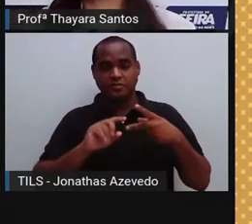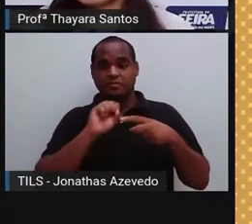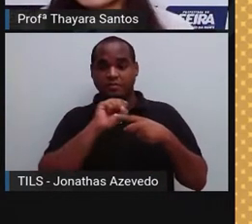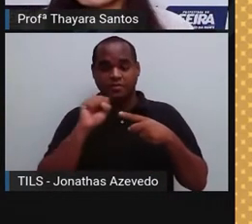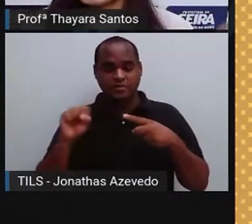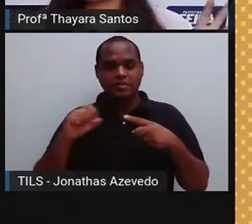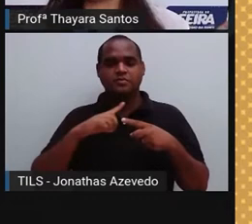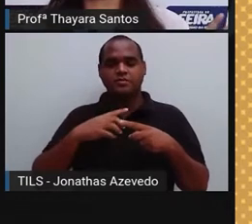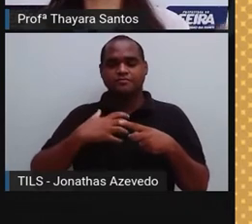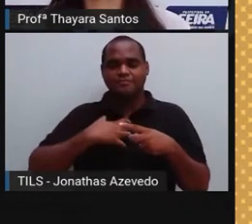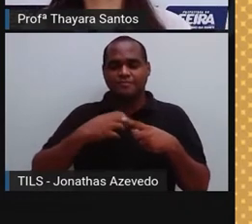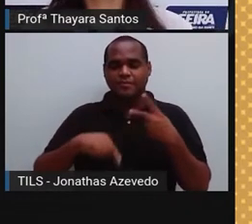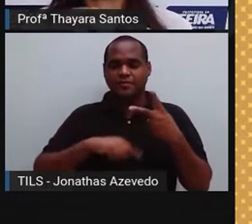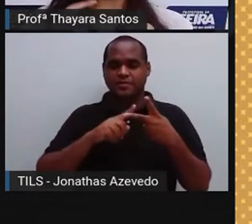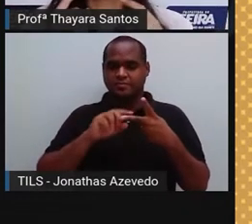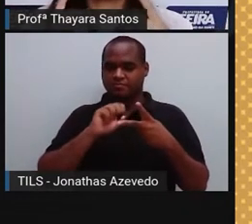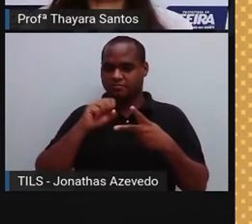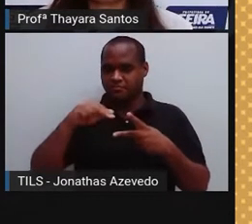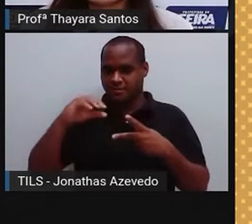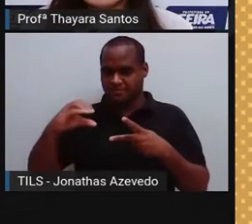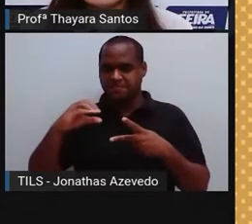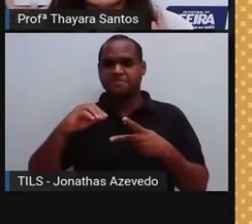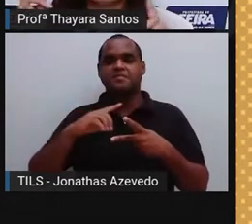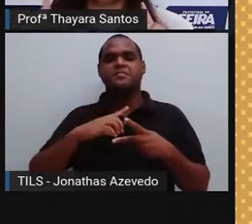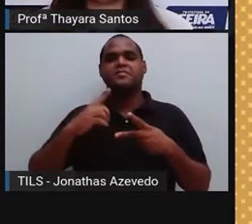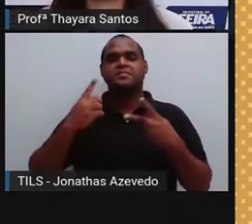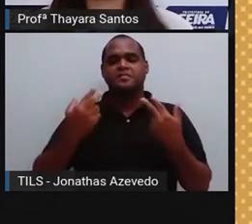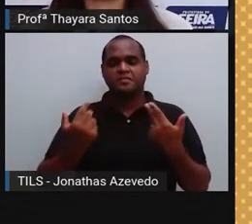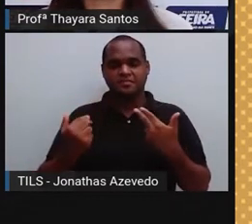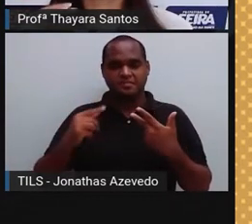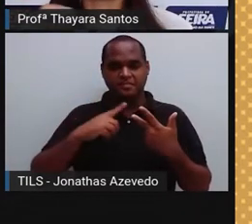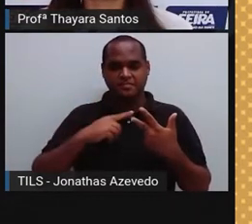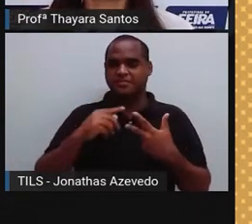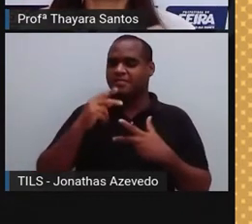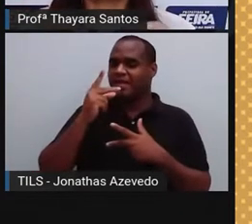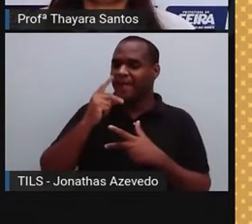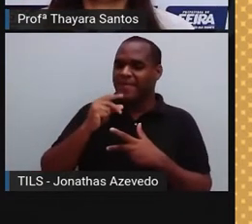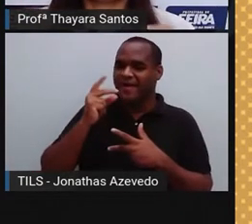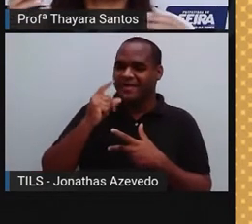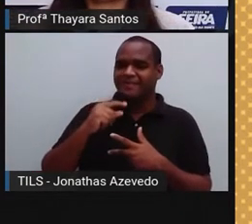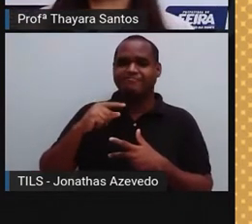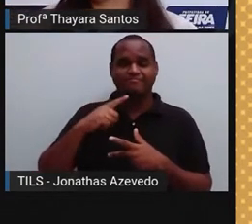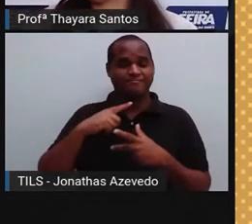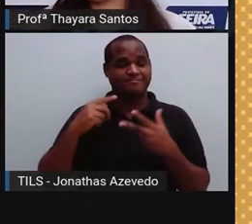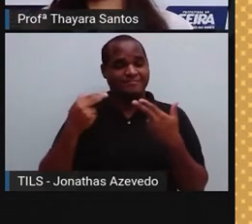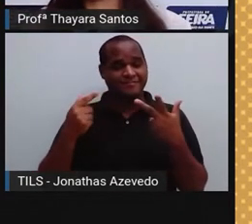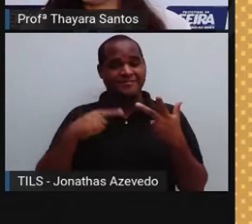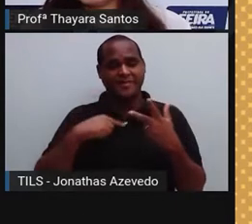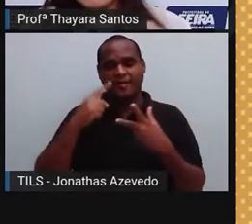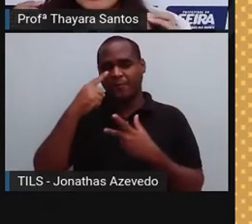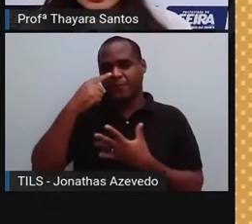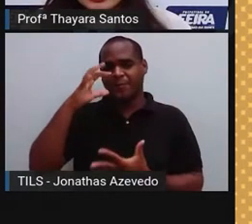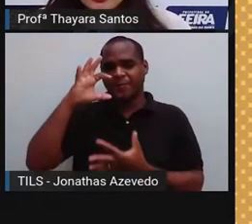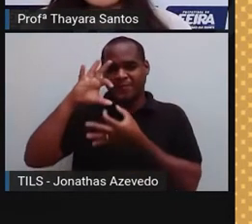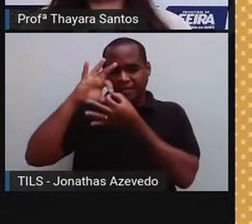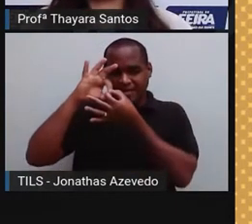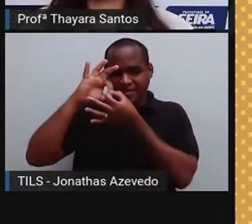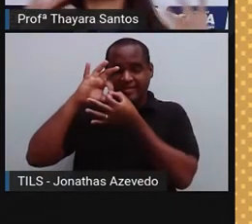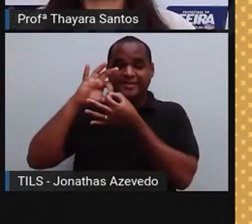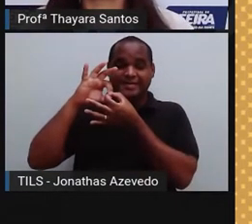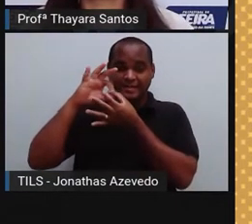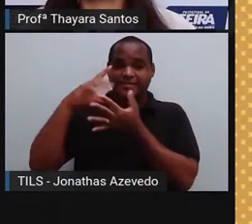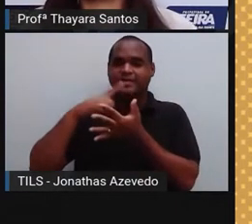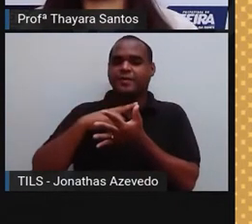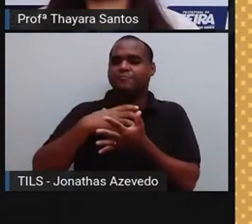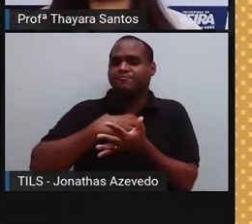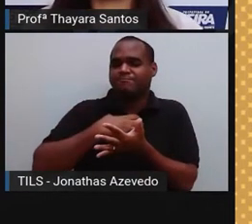e também o sistema nervoso. Da mesma forma, o paladar, ele está muito integrado com o olfato. Então, é muito comum a gente